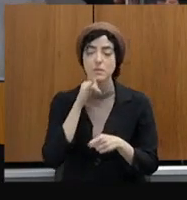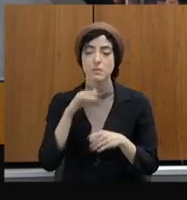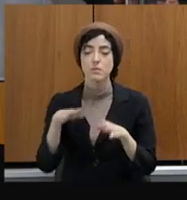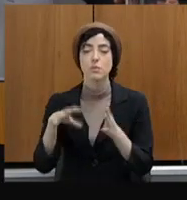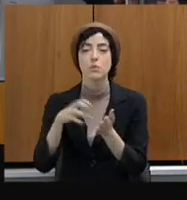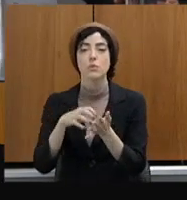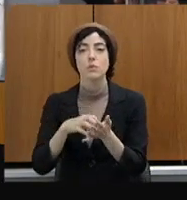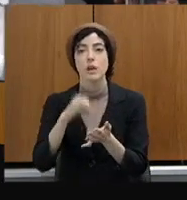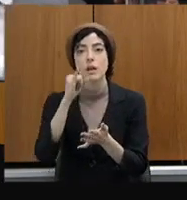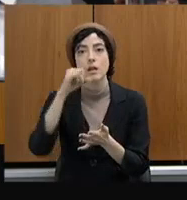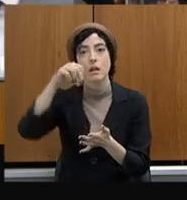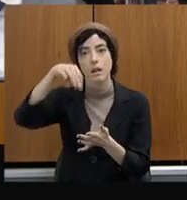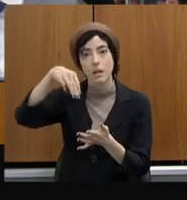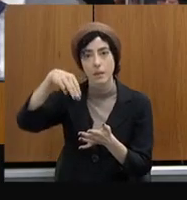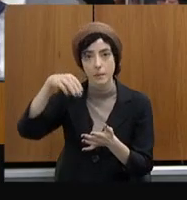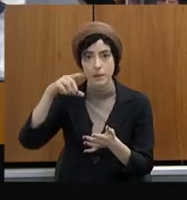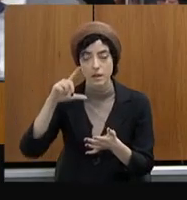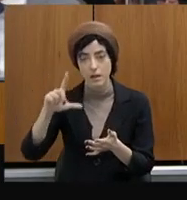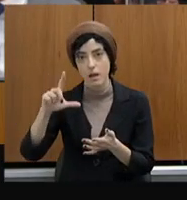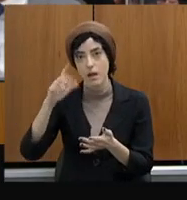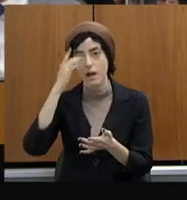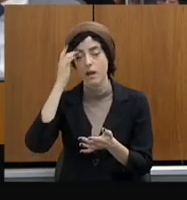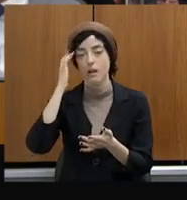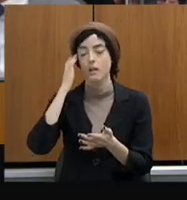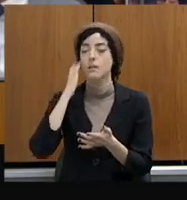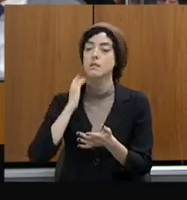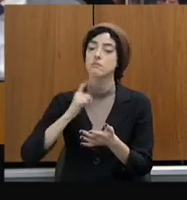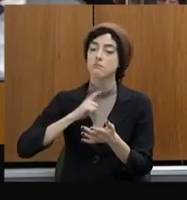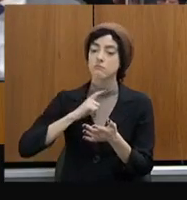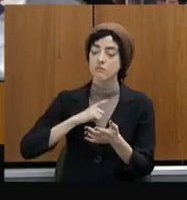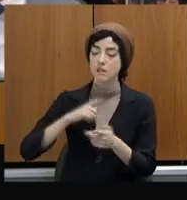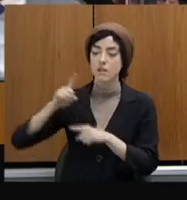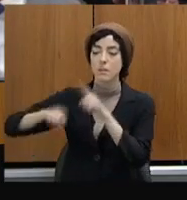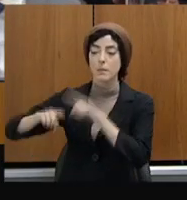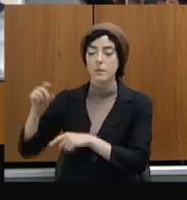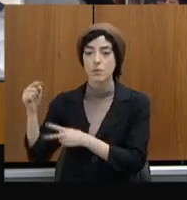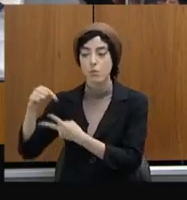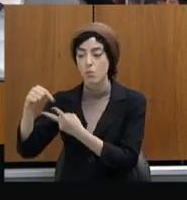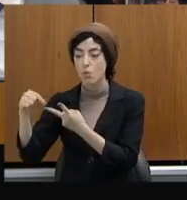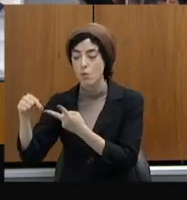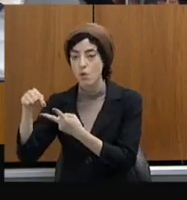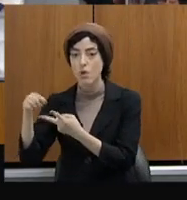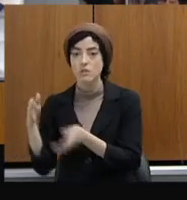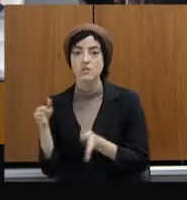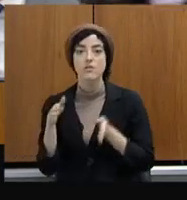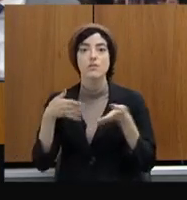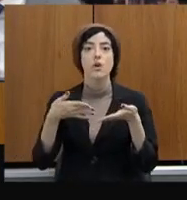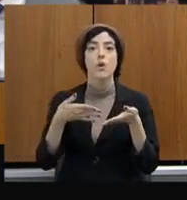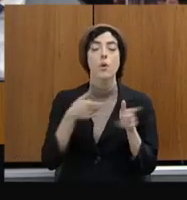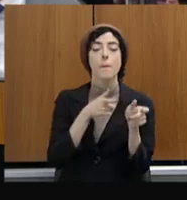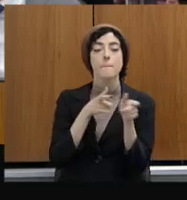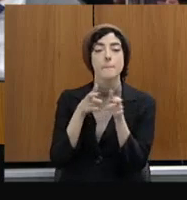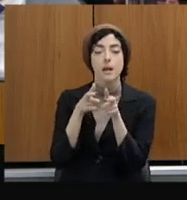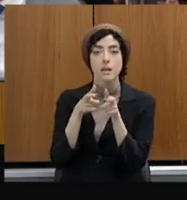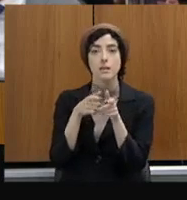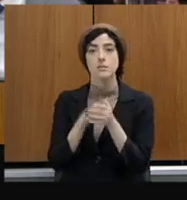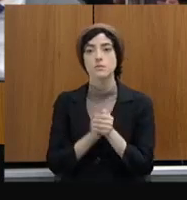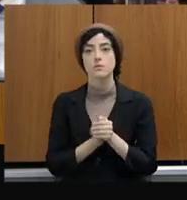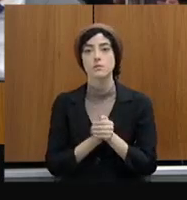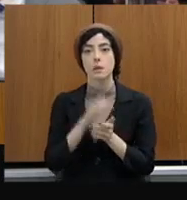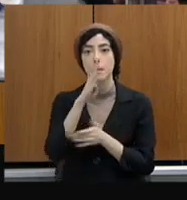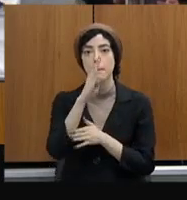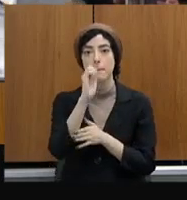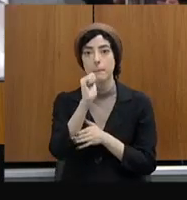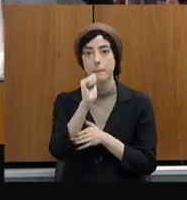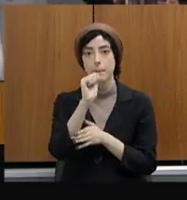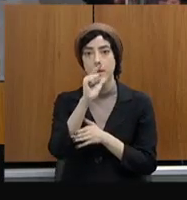a chegada de dois equipamentos para balística, que, em valores atuais, os dois chegam a 20 milhões